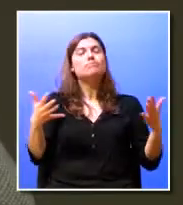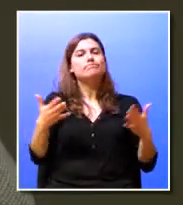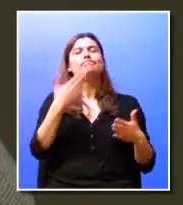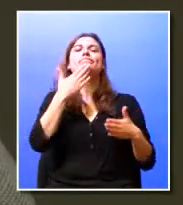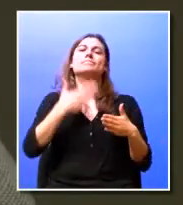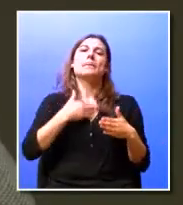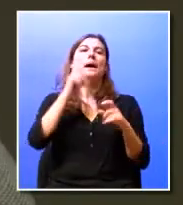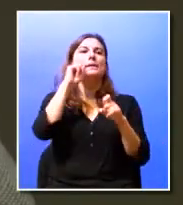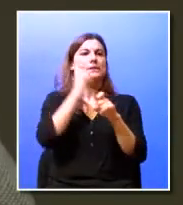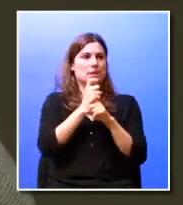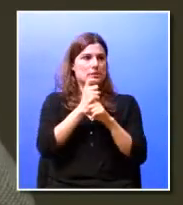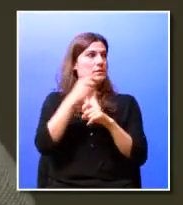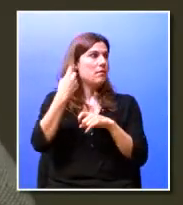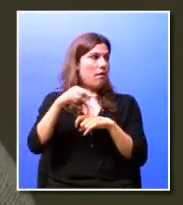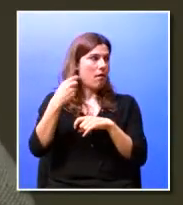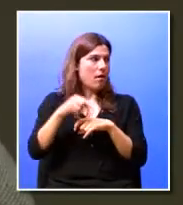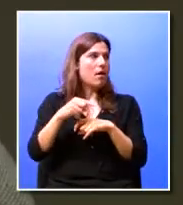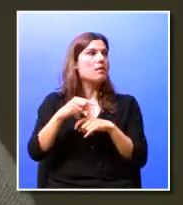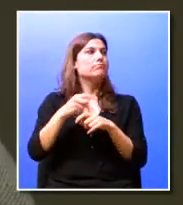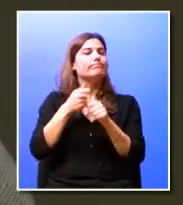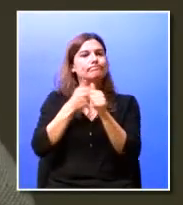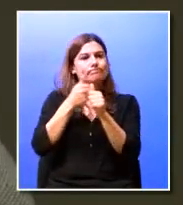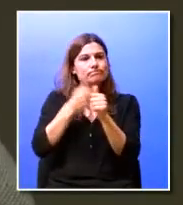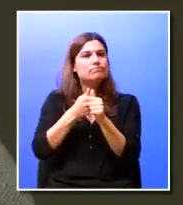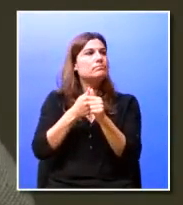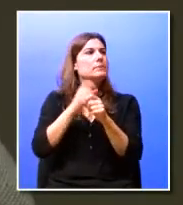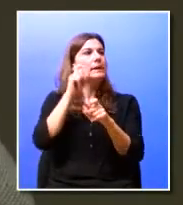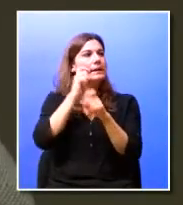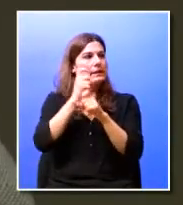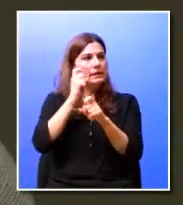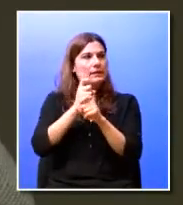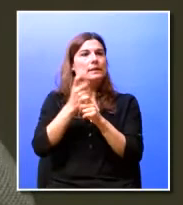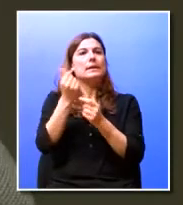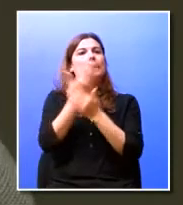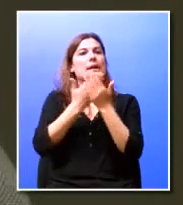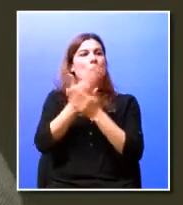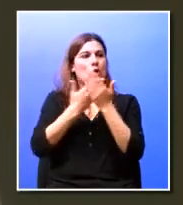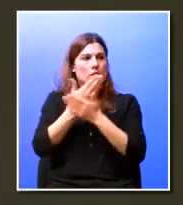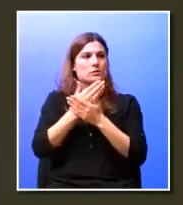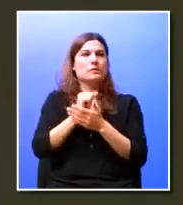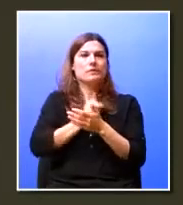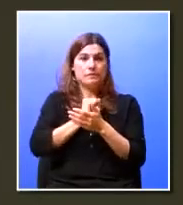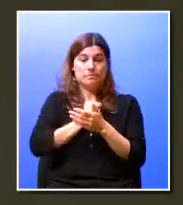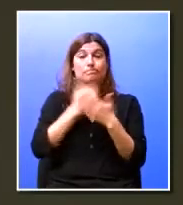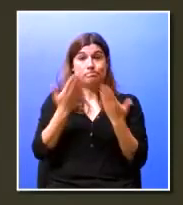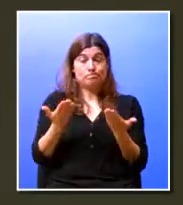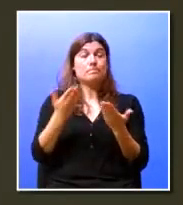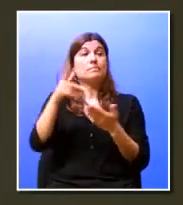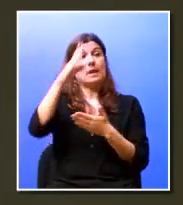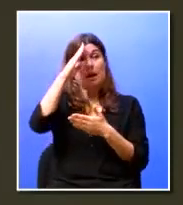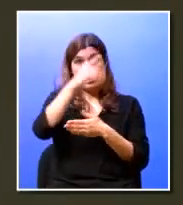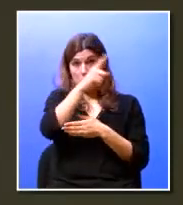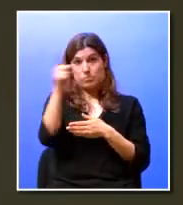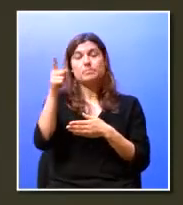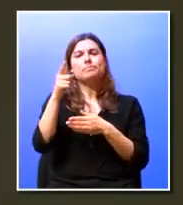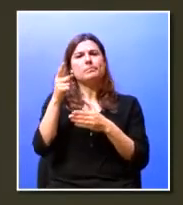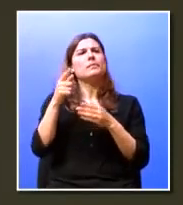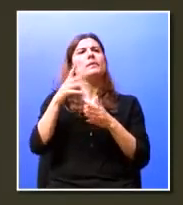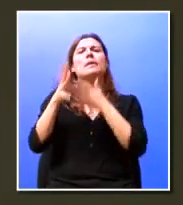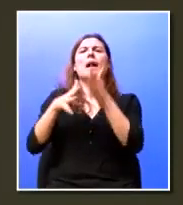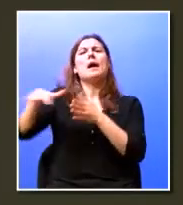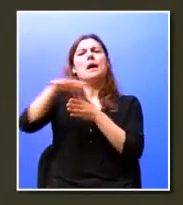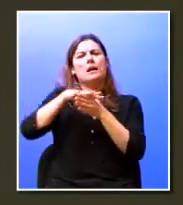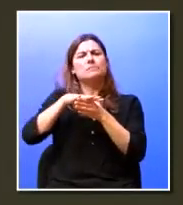exigentes e acompanhar as exigências do nosso negócio. Como sabem, a indústria aeronáutica é uma